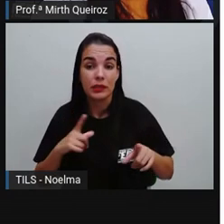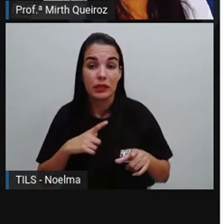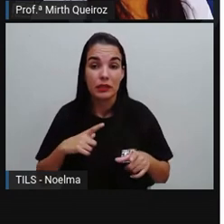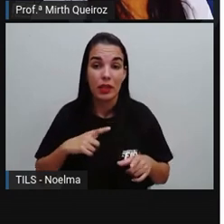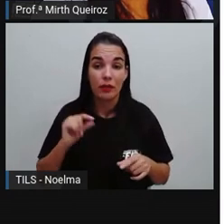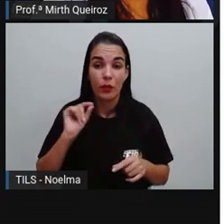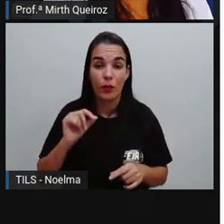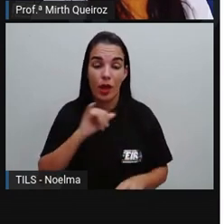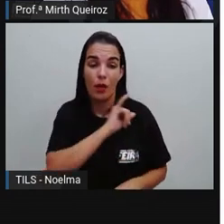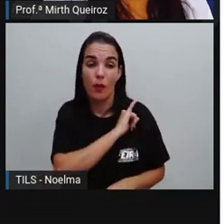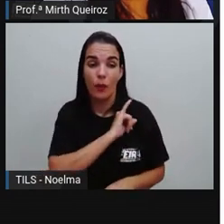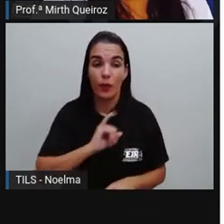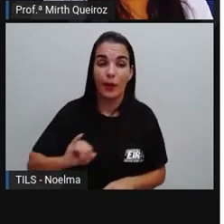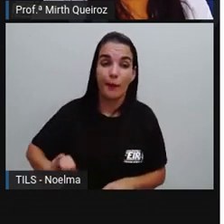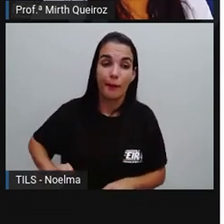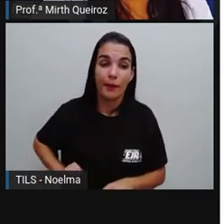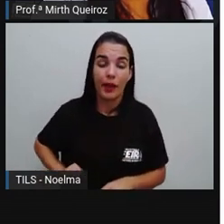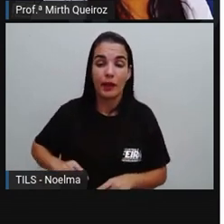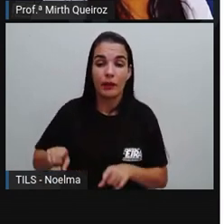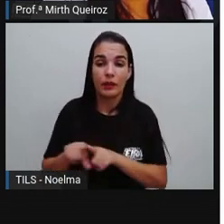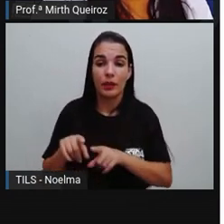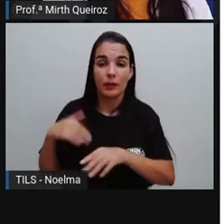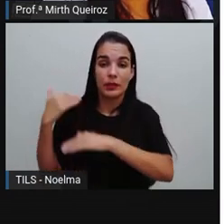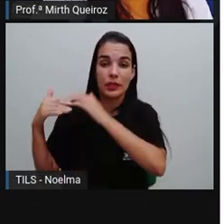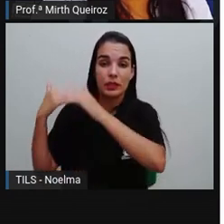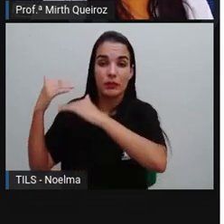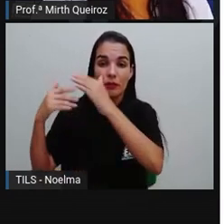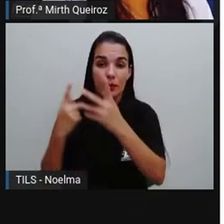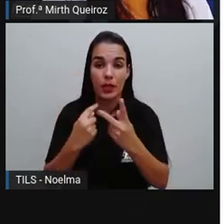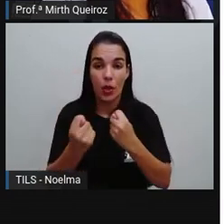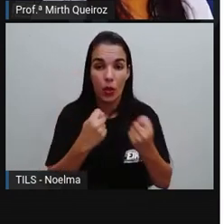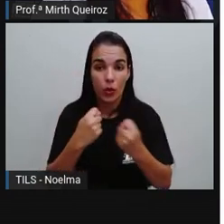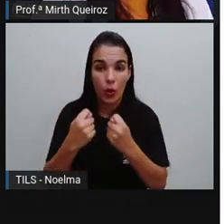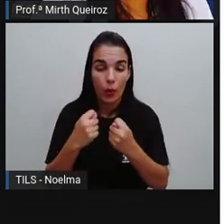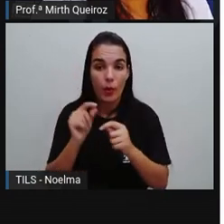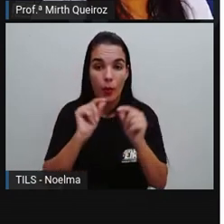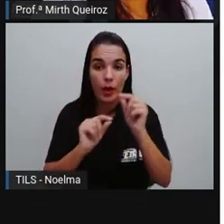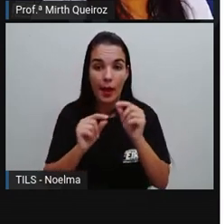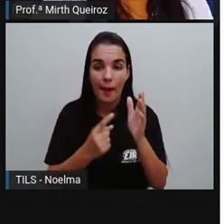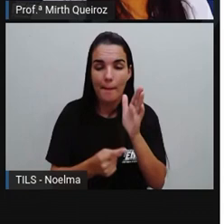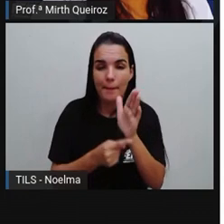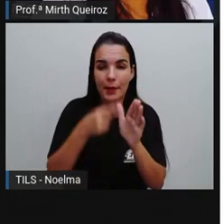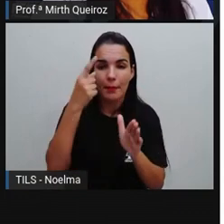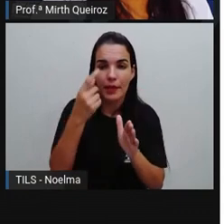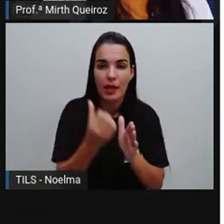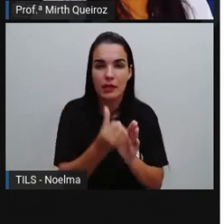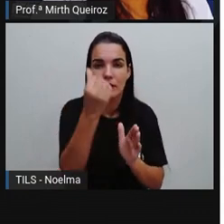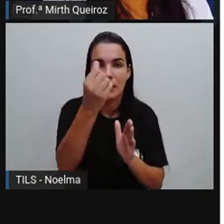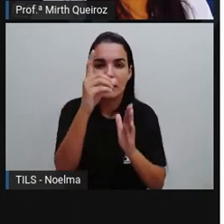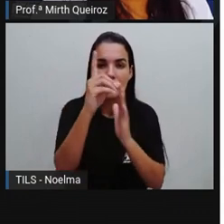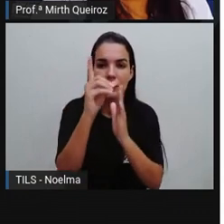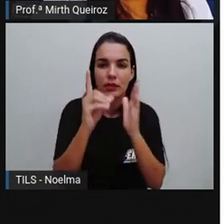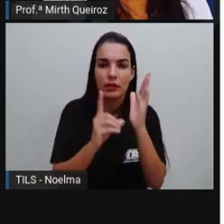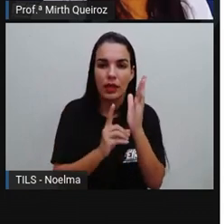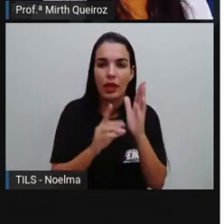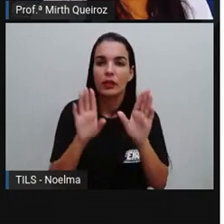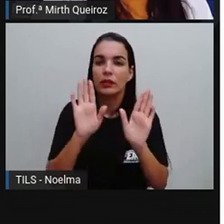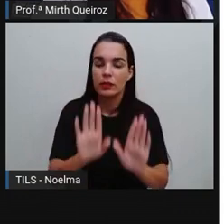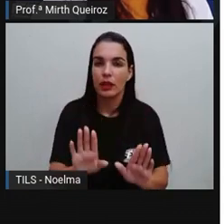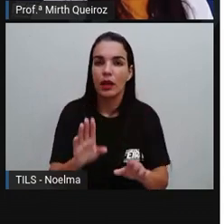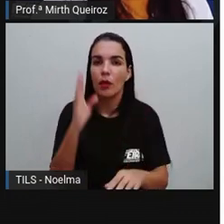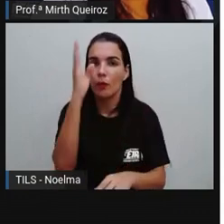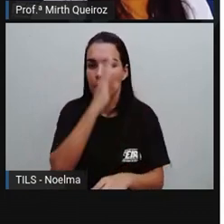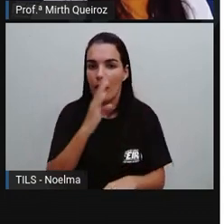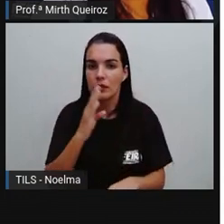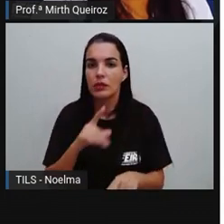Império e com o desenvolvimento econômico das primeiras seis décadas do período republicano, o Brasil ainda assim seria